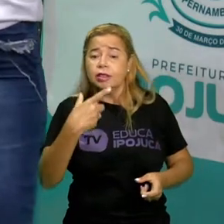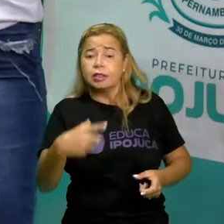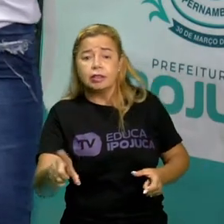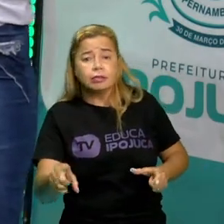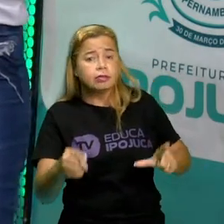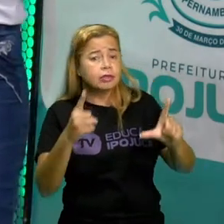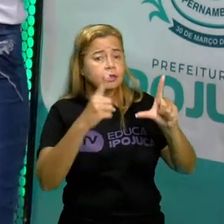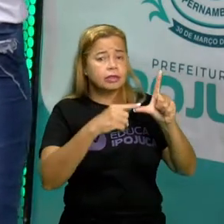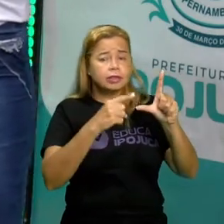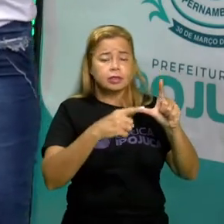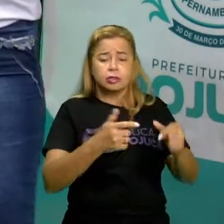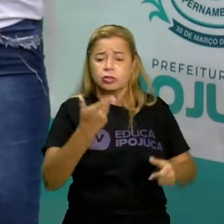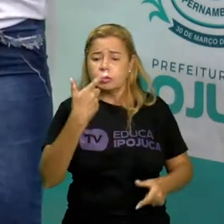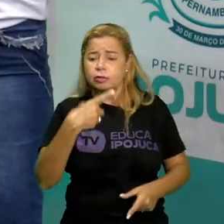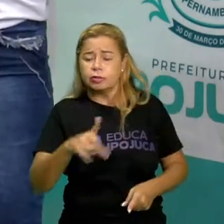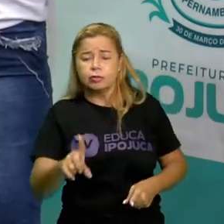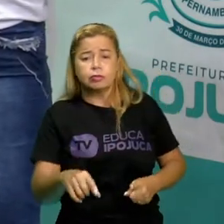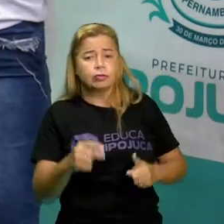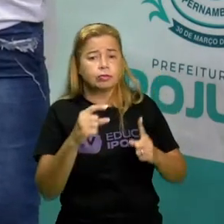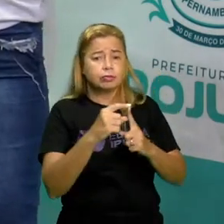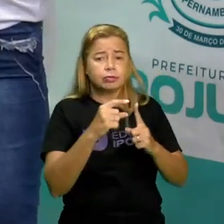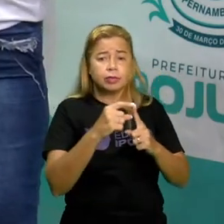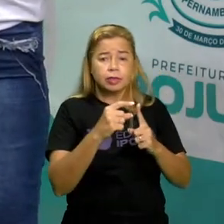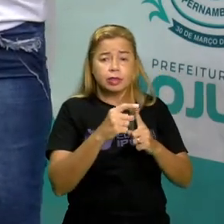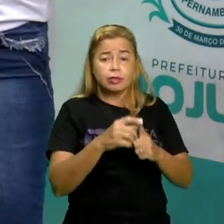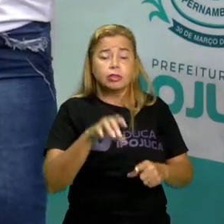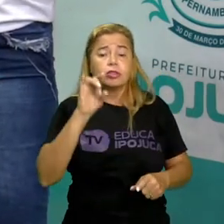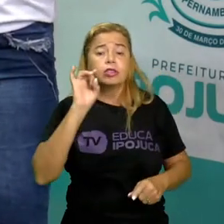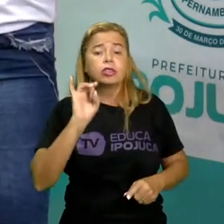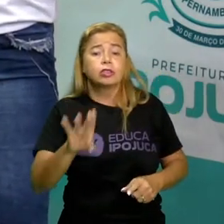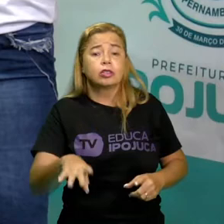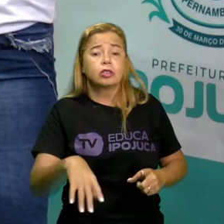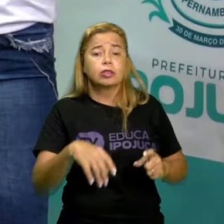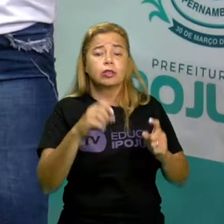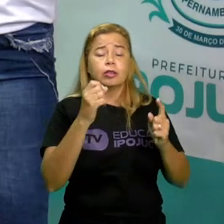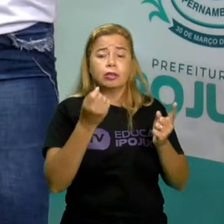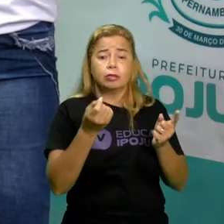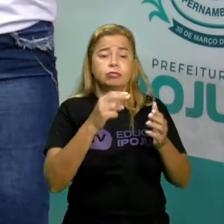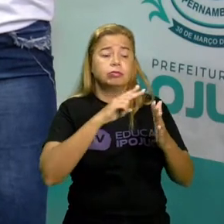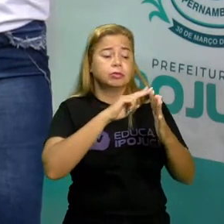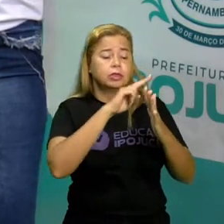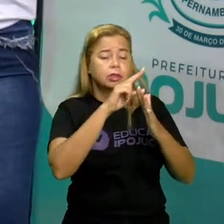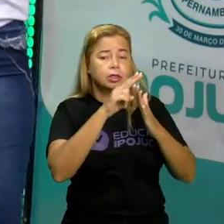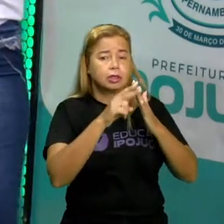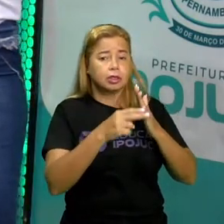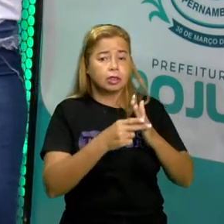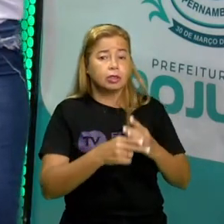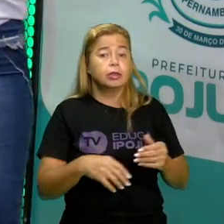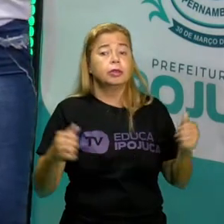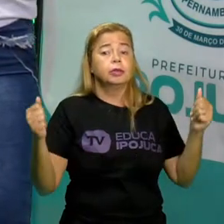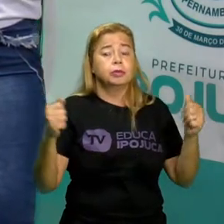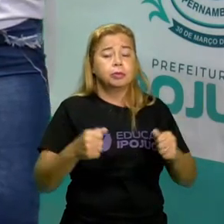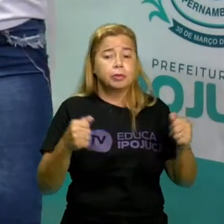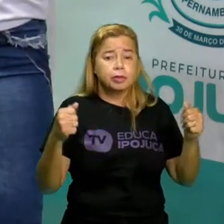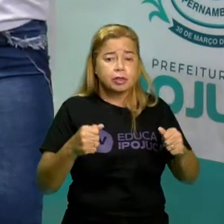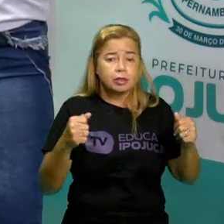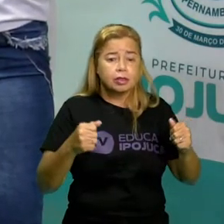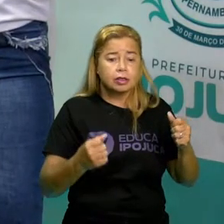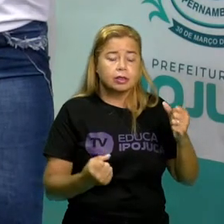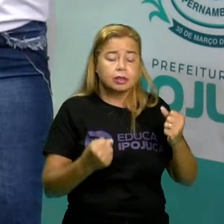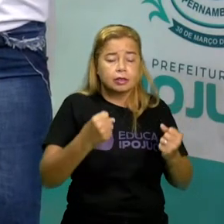palavras mas temos apenas o que? o desenho que está nos informando que devemos dirigir com cuidado